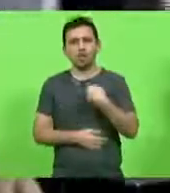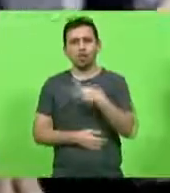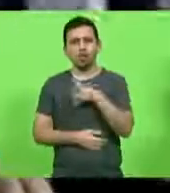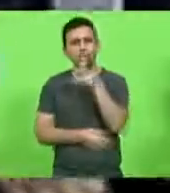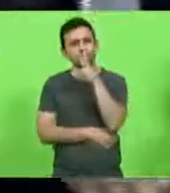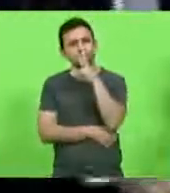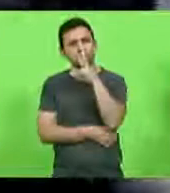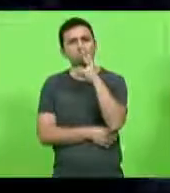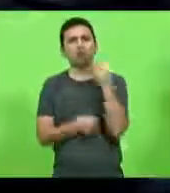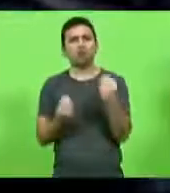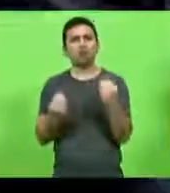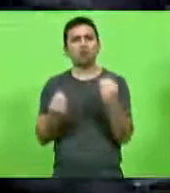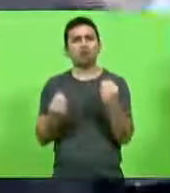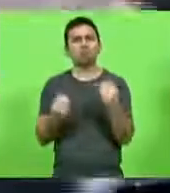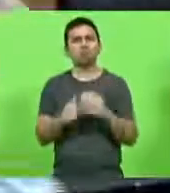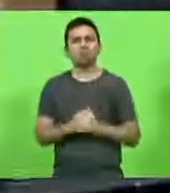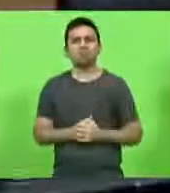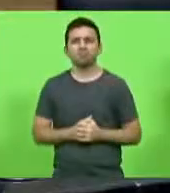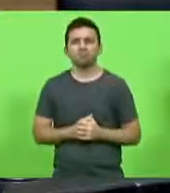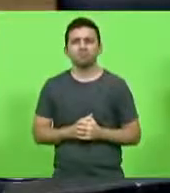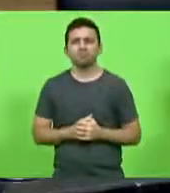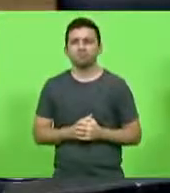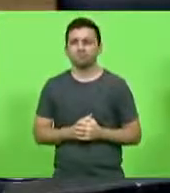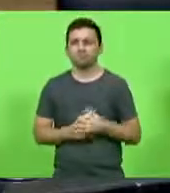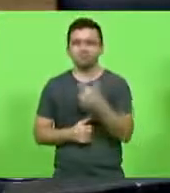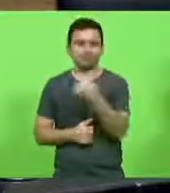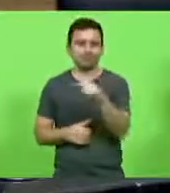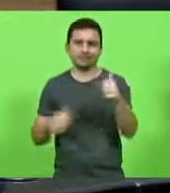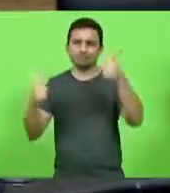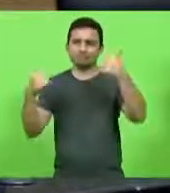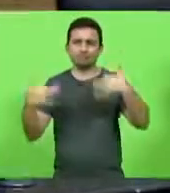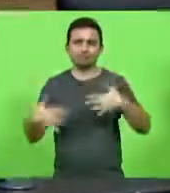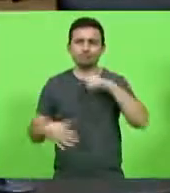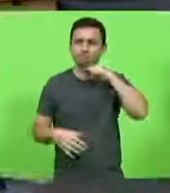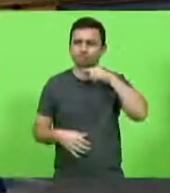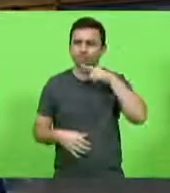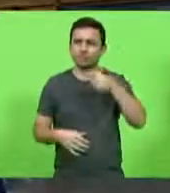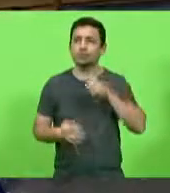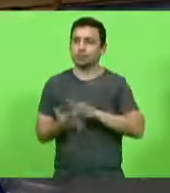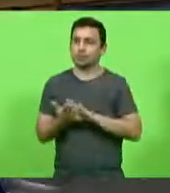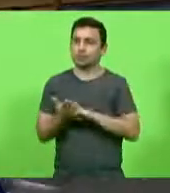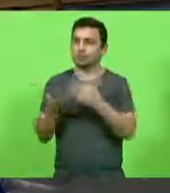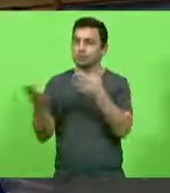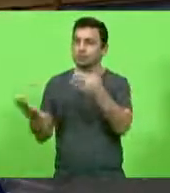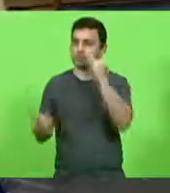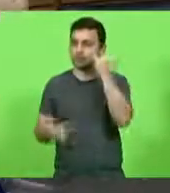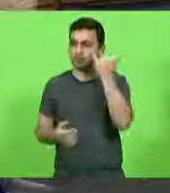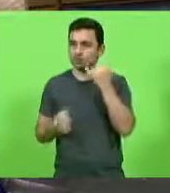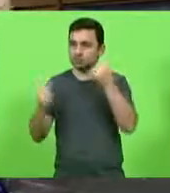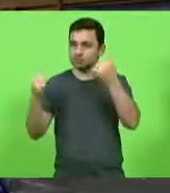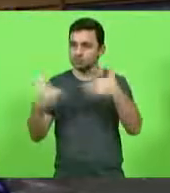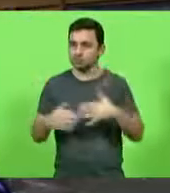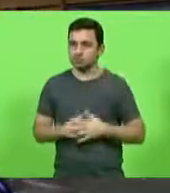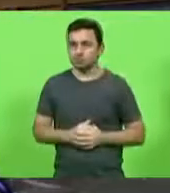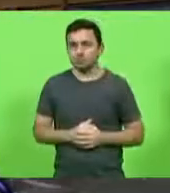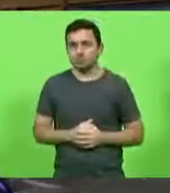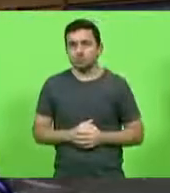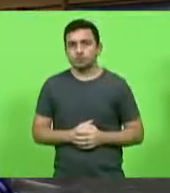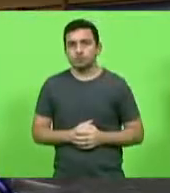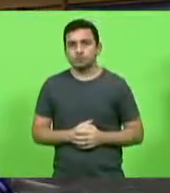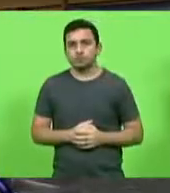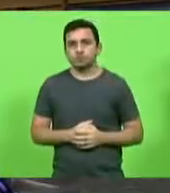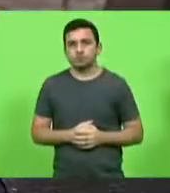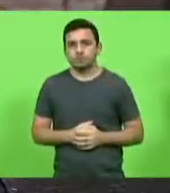estarrecido, porque simplesmente sem explicação. Parabéns à vossa excelência, por ter trazido o tema à tona aí. Parabéns.